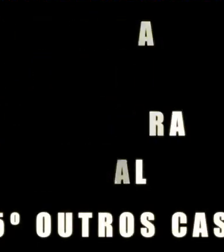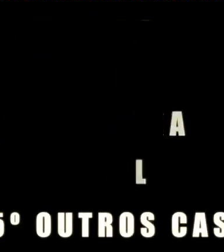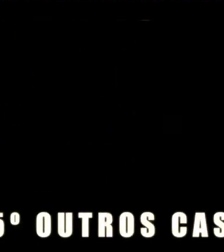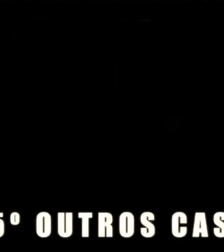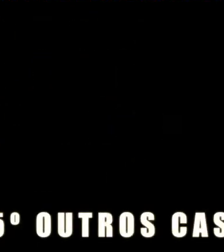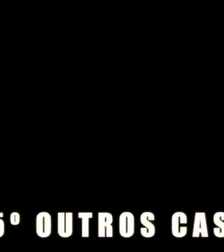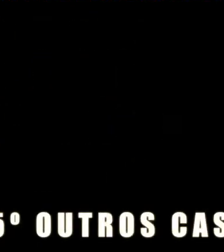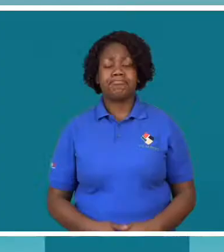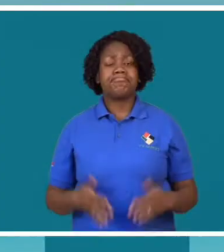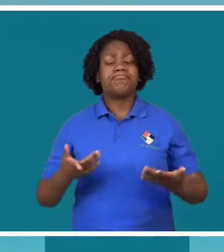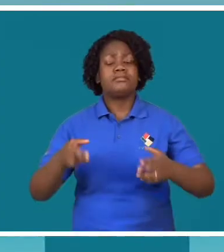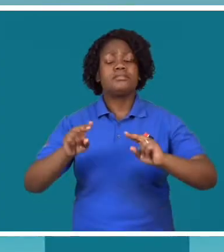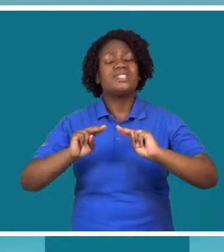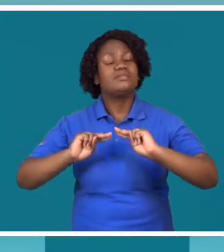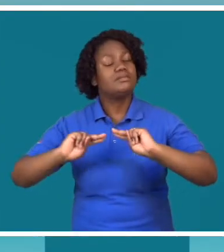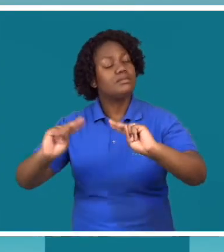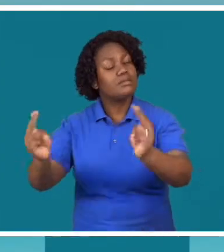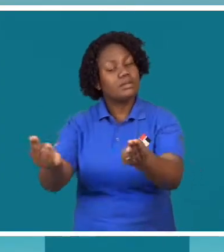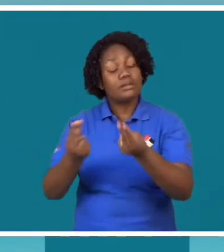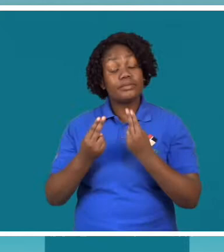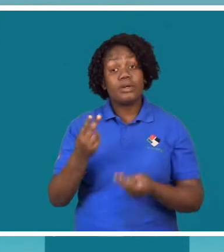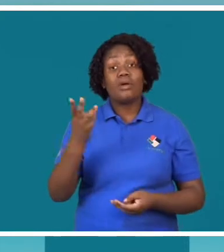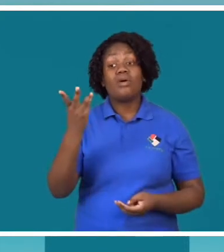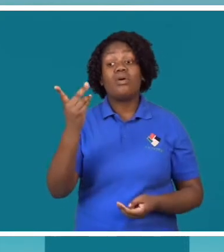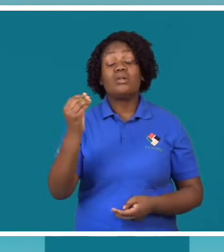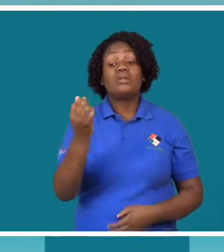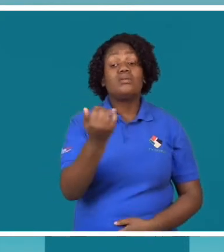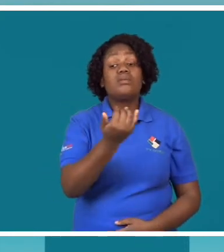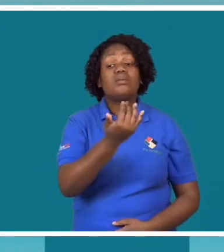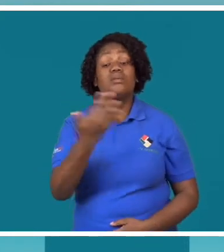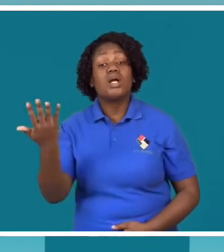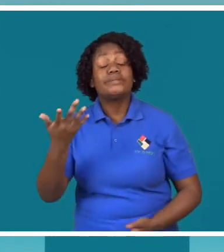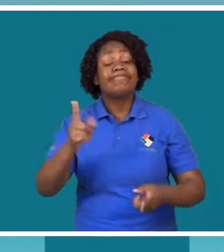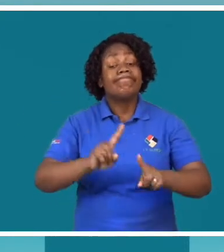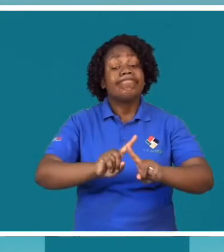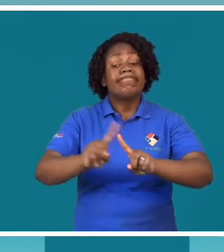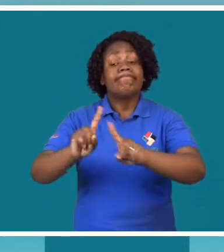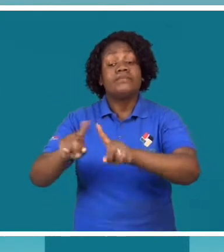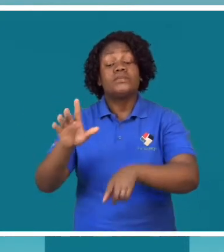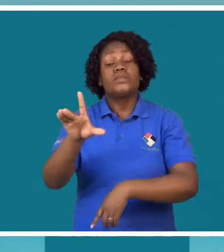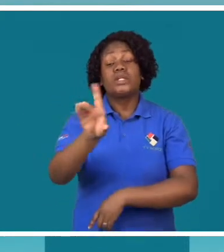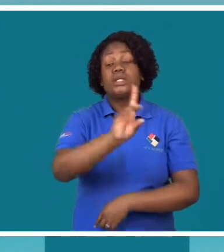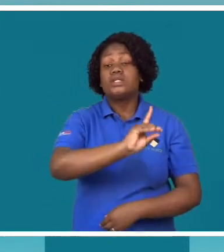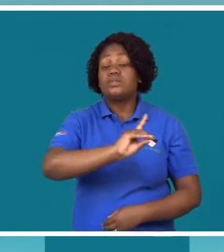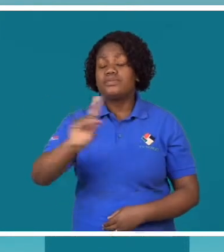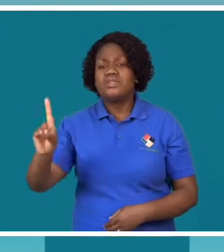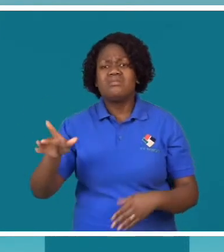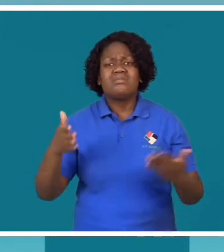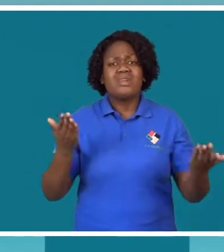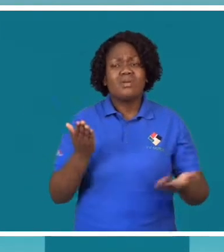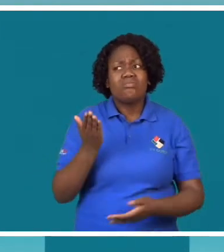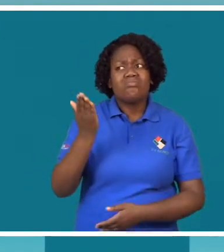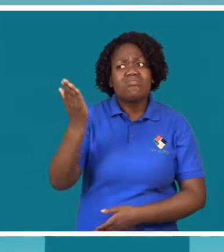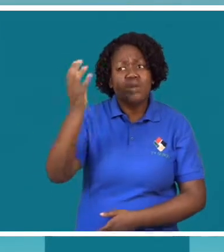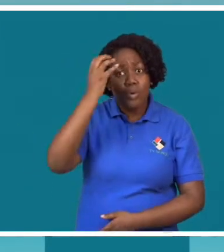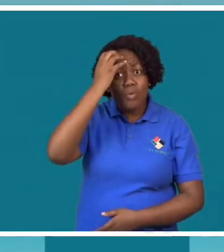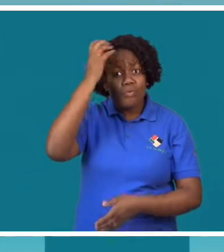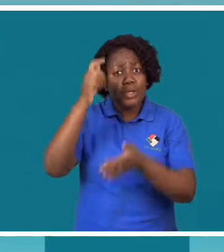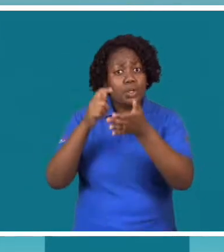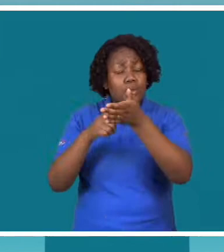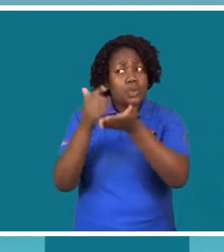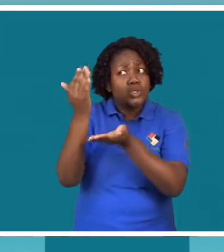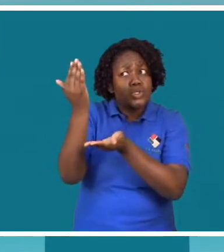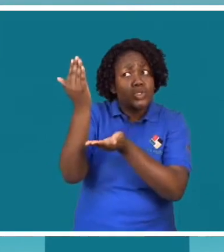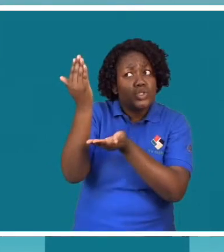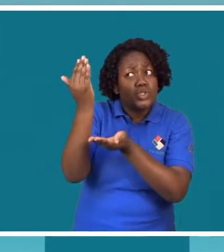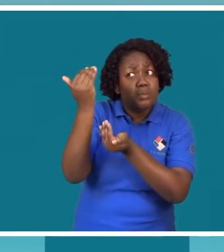casos de deficiência. Um dado novo neste Censo é a distinção dos tipos de deficiência. Facto que anima o